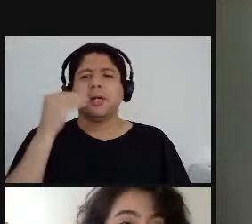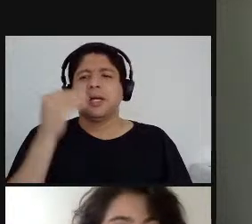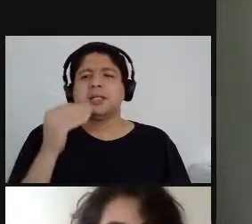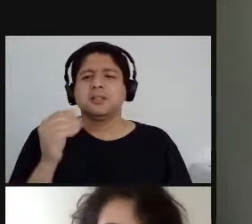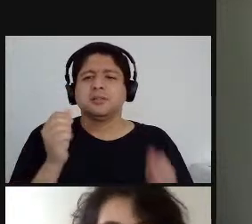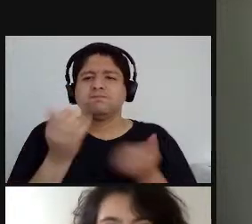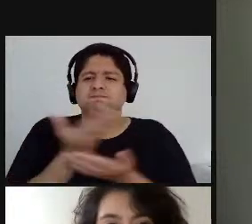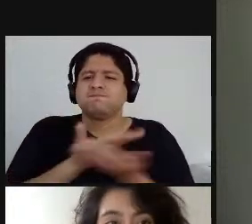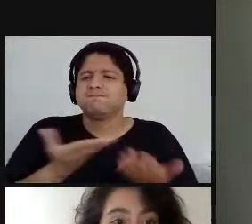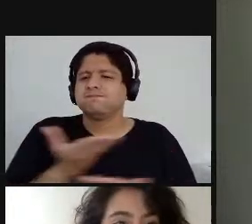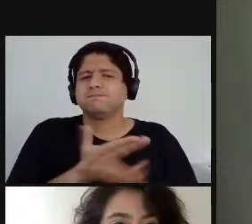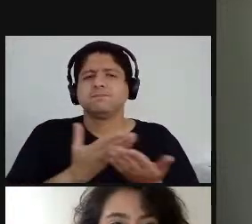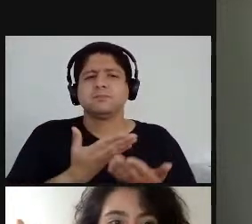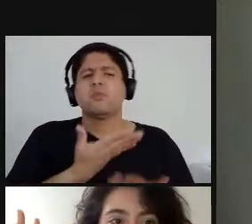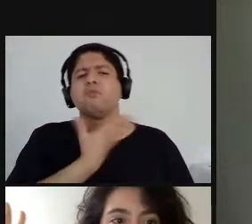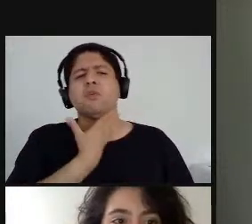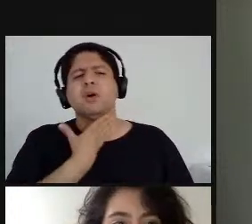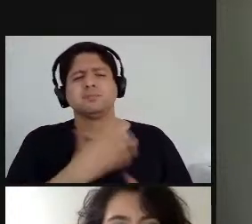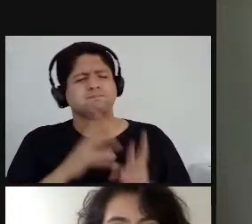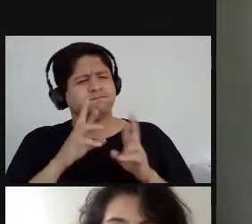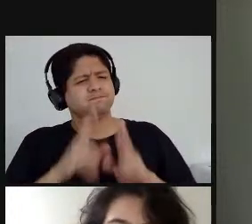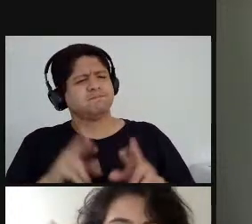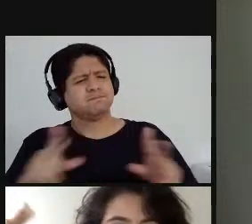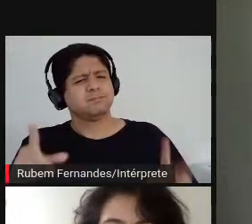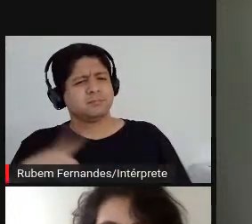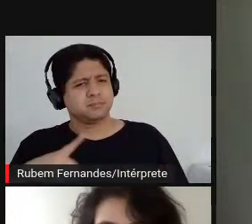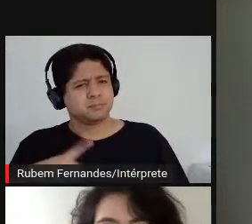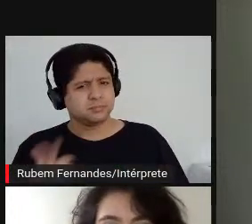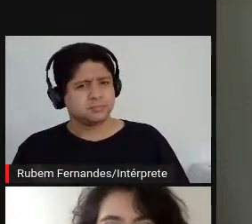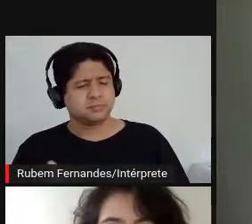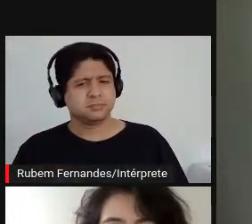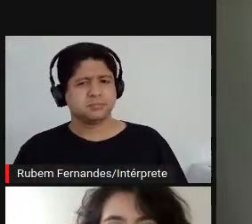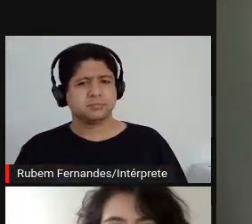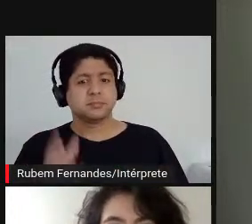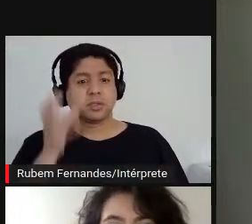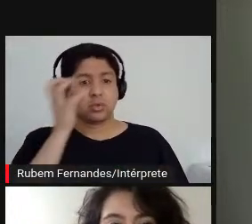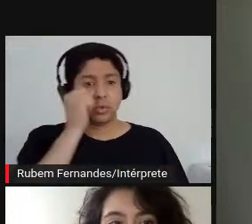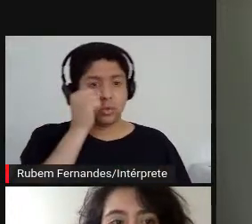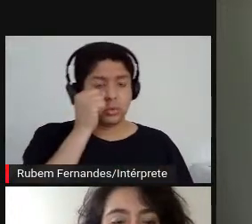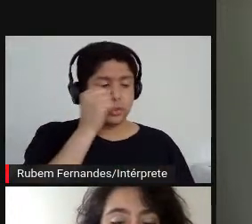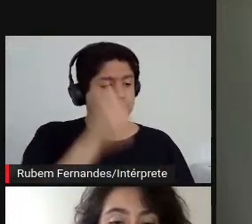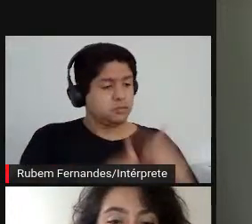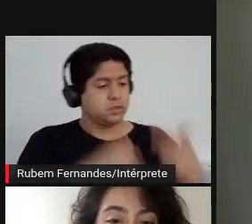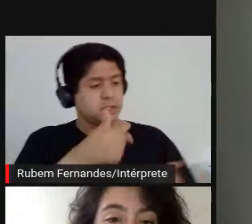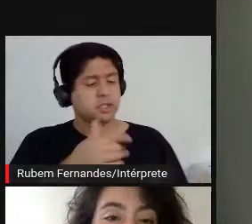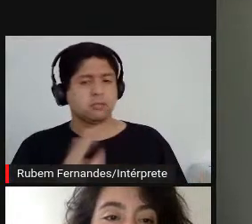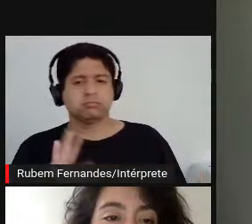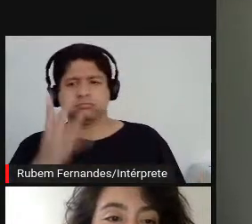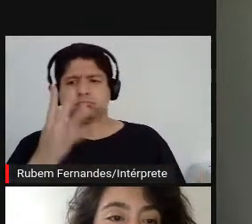várias vozes, sobre vários... Entre sono e atividade acontecendo